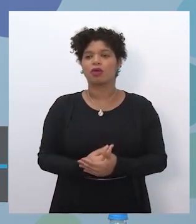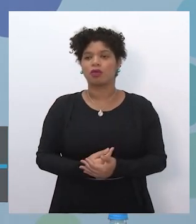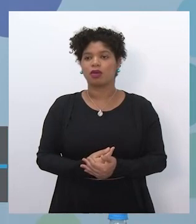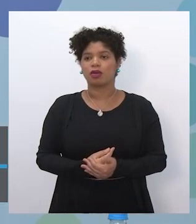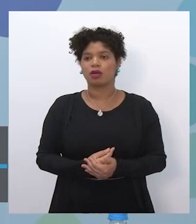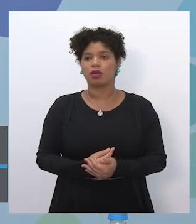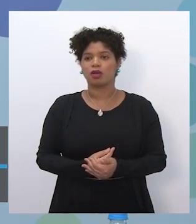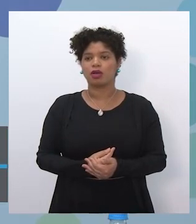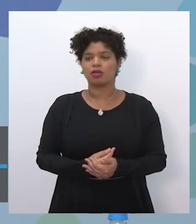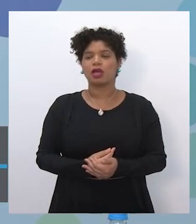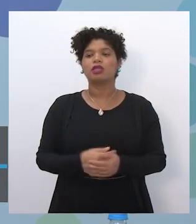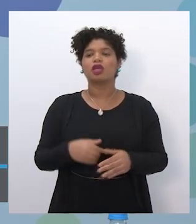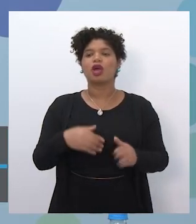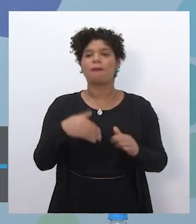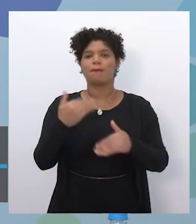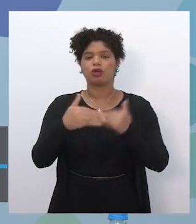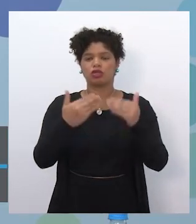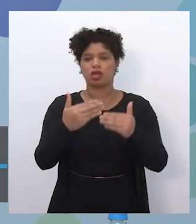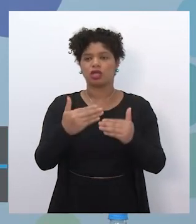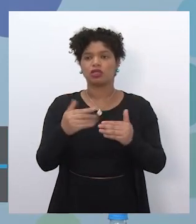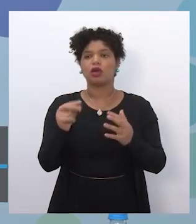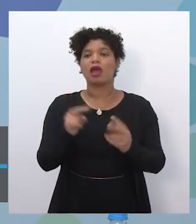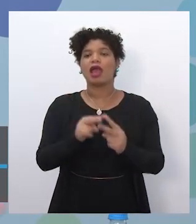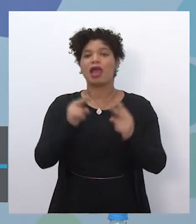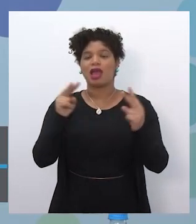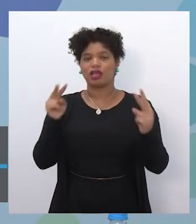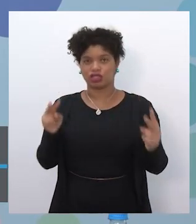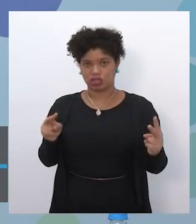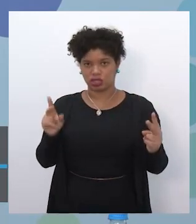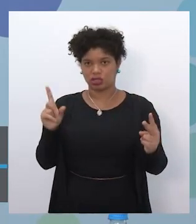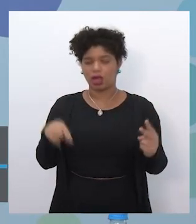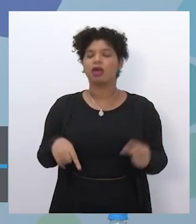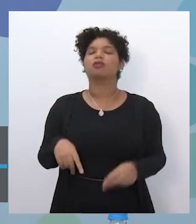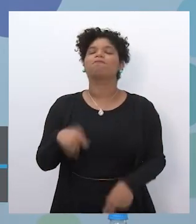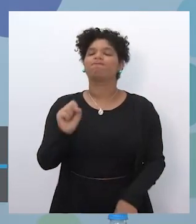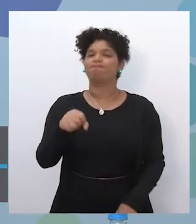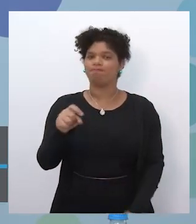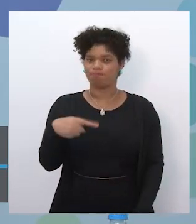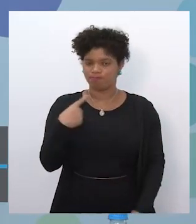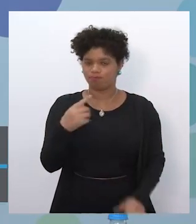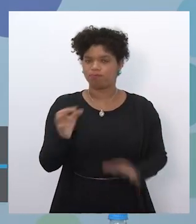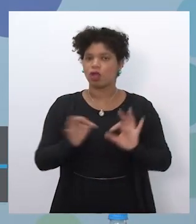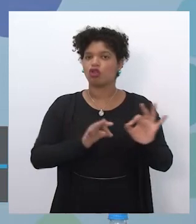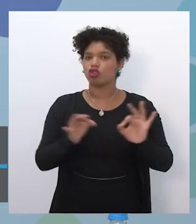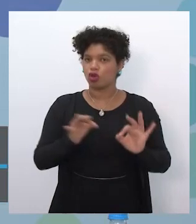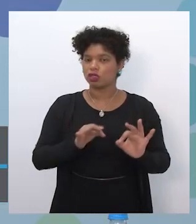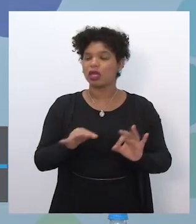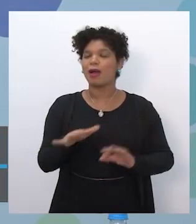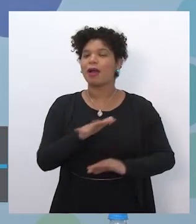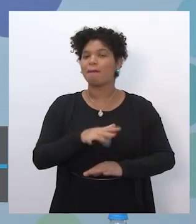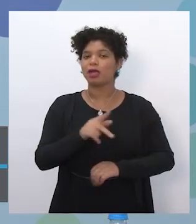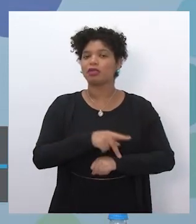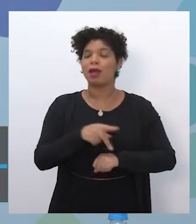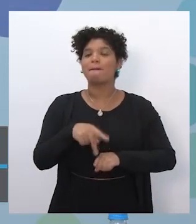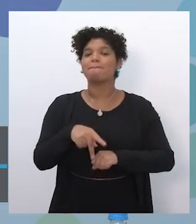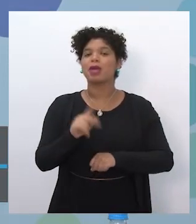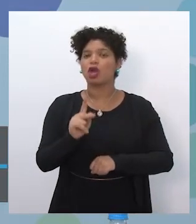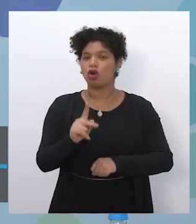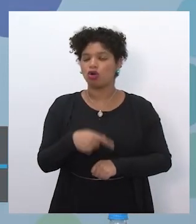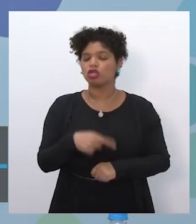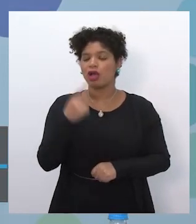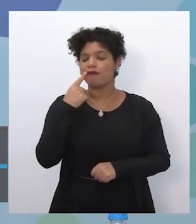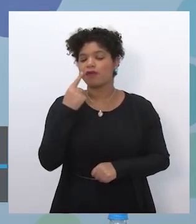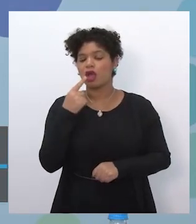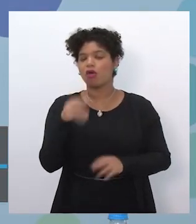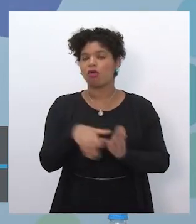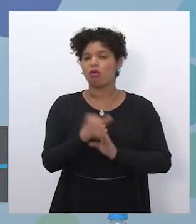distância? Então, sim, a gente está criando toda a infraestrutura pedagógica para que o processo seja feito à distância, inclusive as